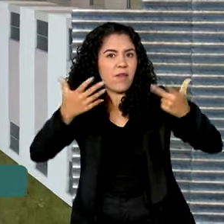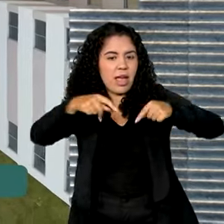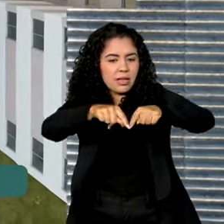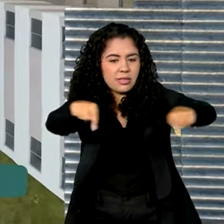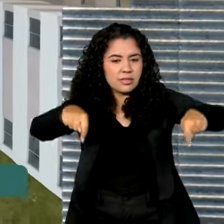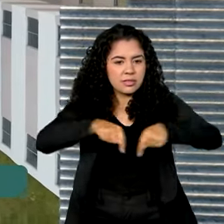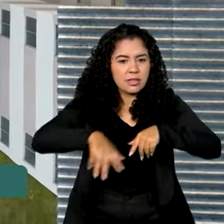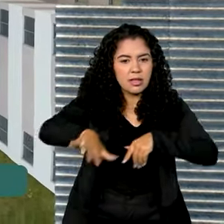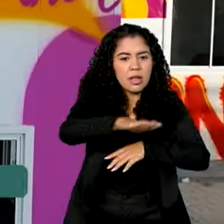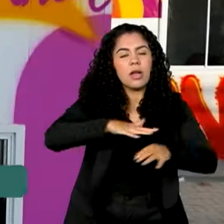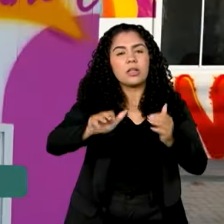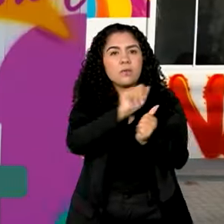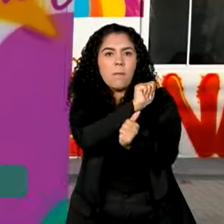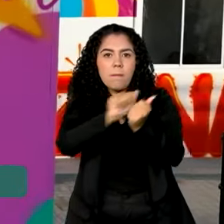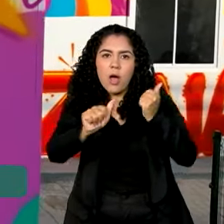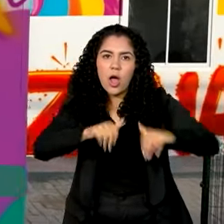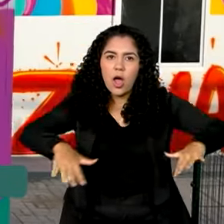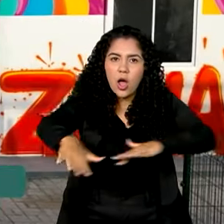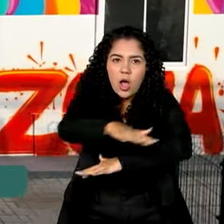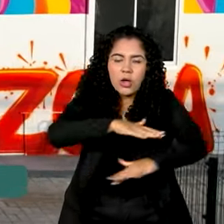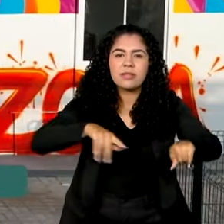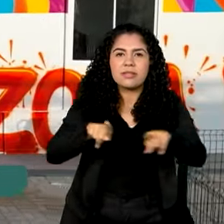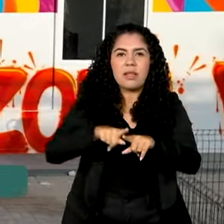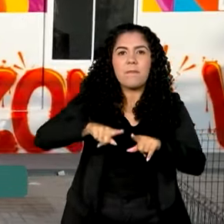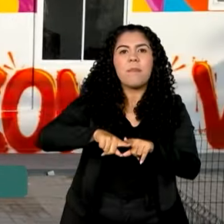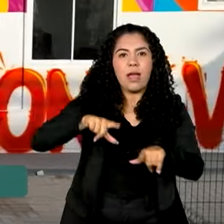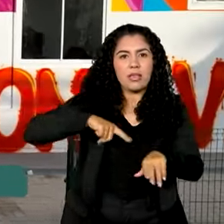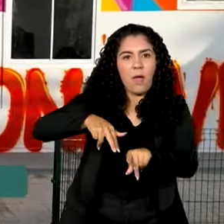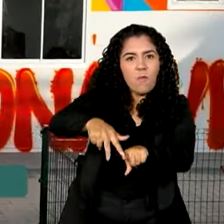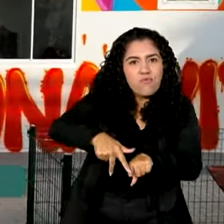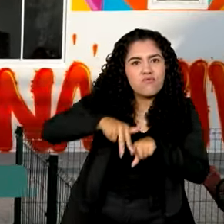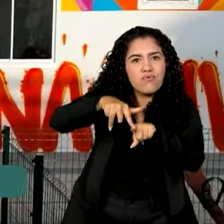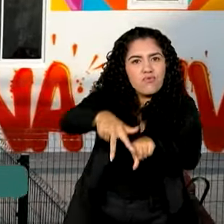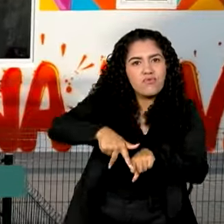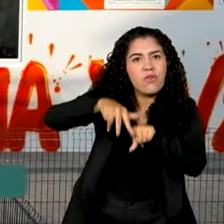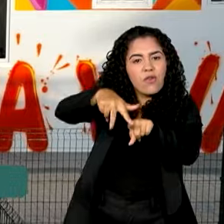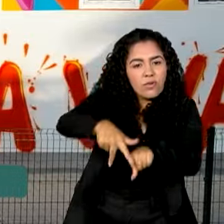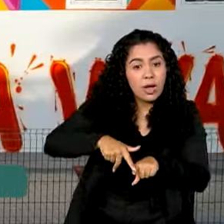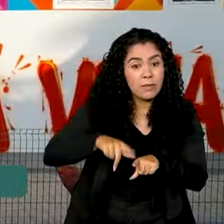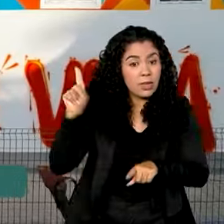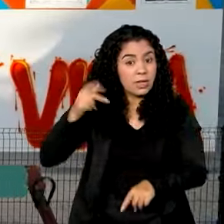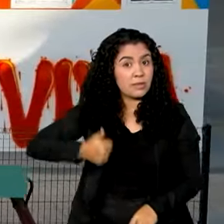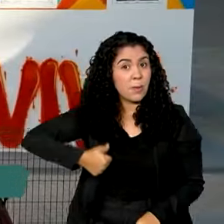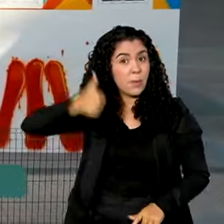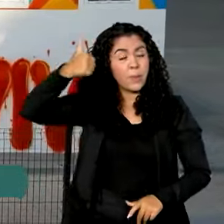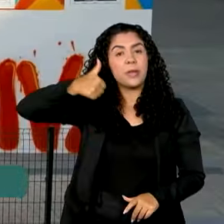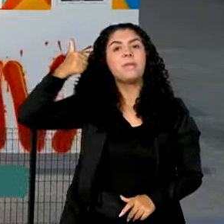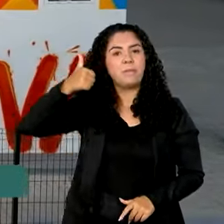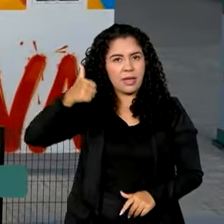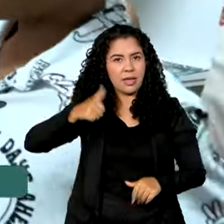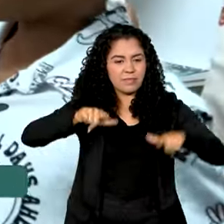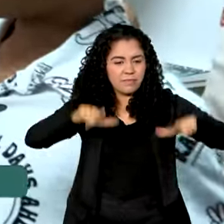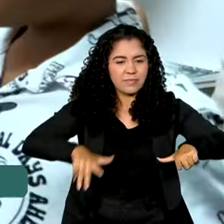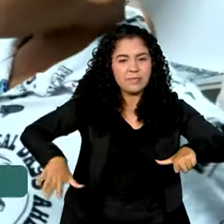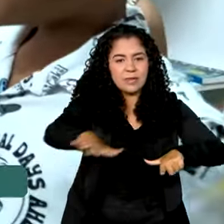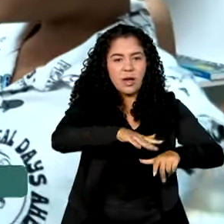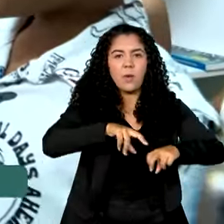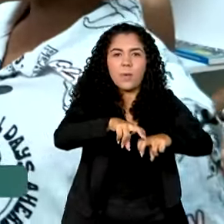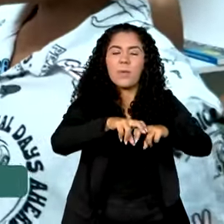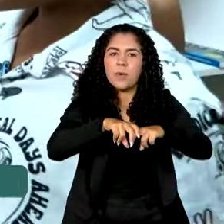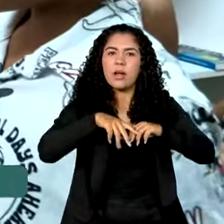quadras esportivas e pista de skate. E este é o primeiro empreendimento do Minha Casa Minha Vida,